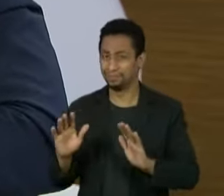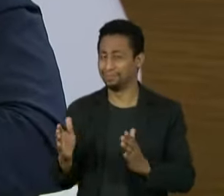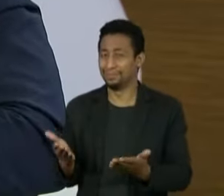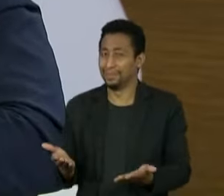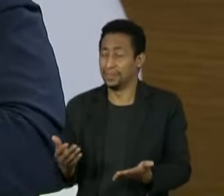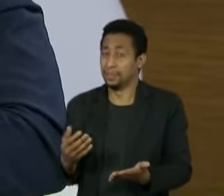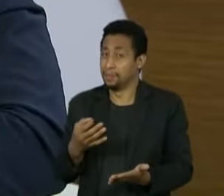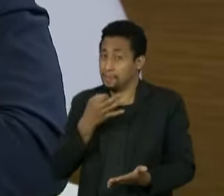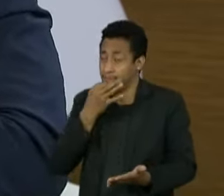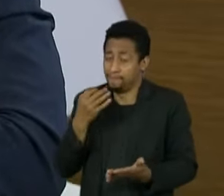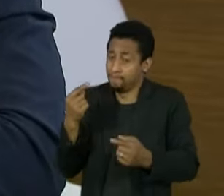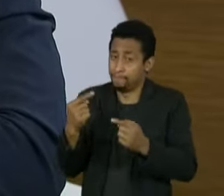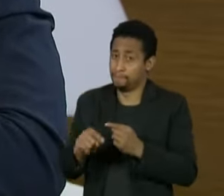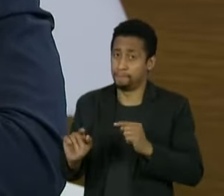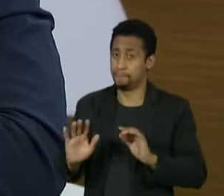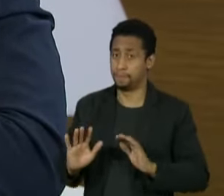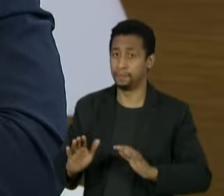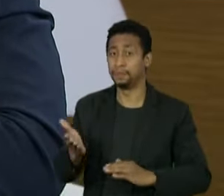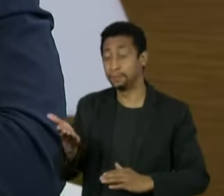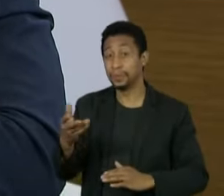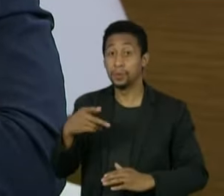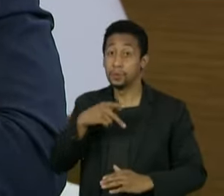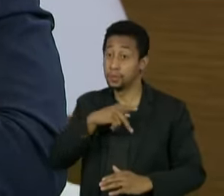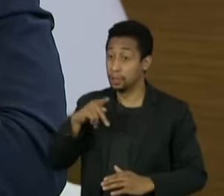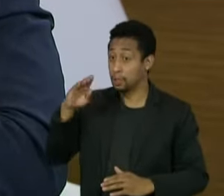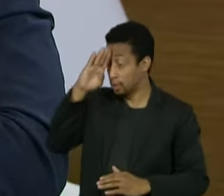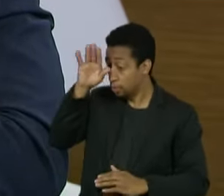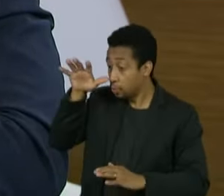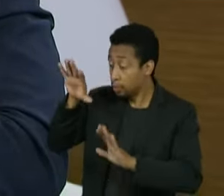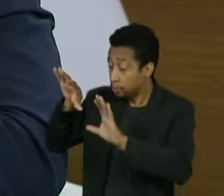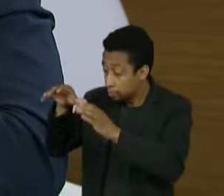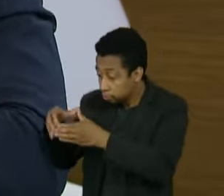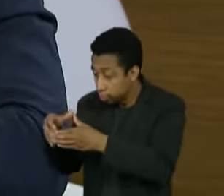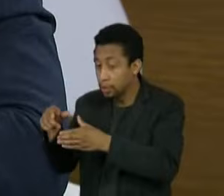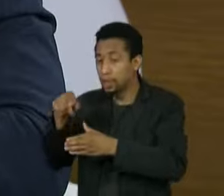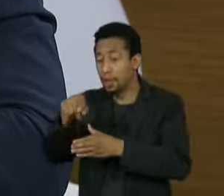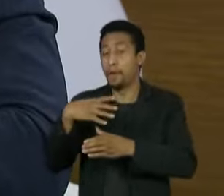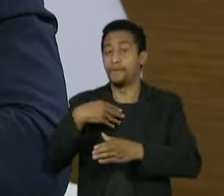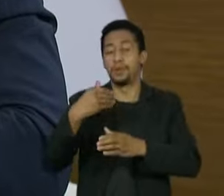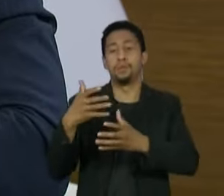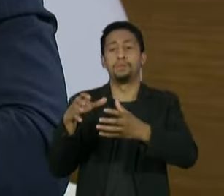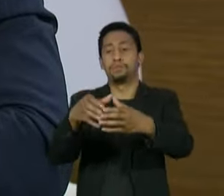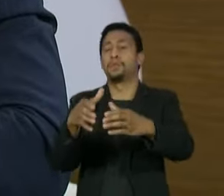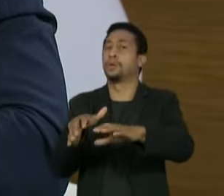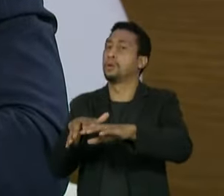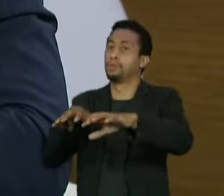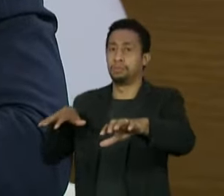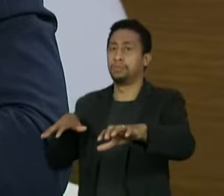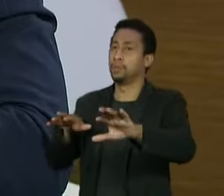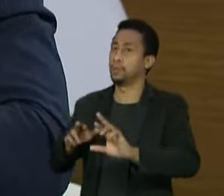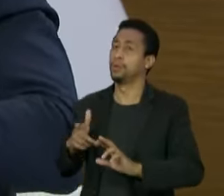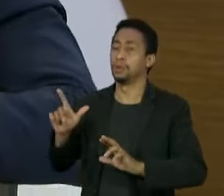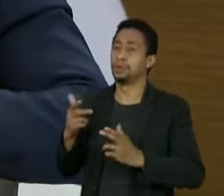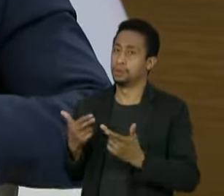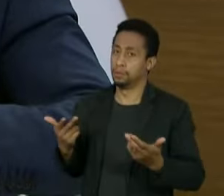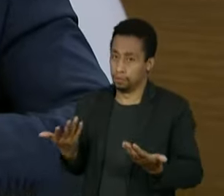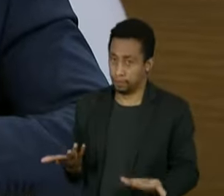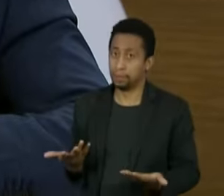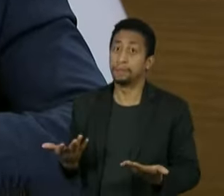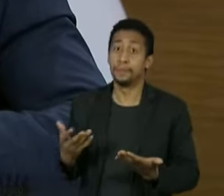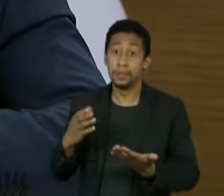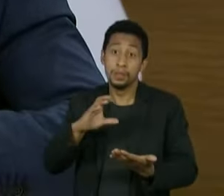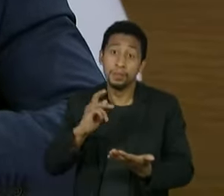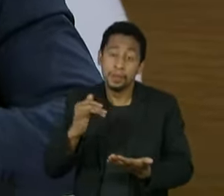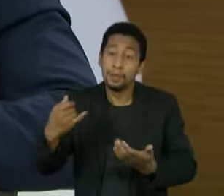vinculadas diretamente ao presidente da República. Eu acho que a CPI ela tem que pegar dentro daquilo que nós temos a percepção do que é